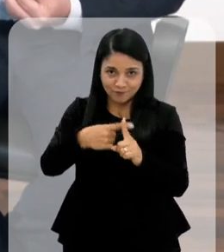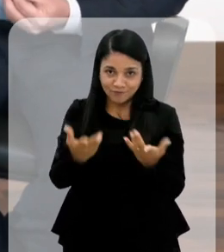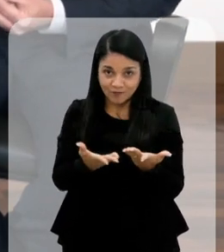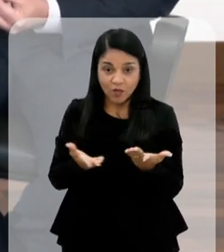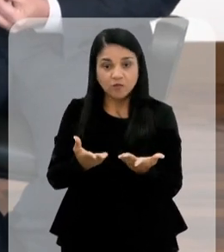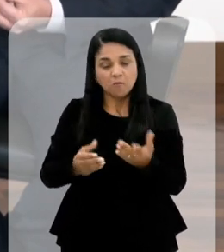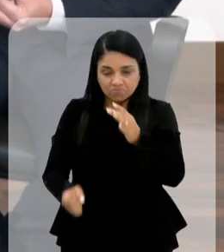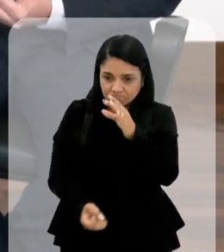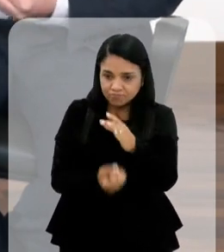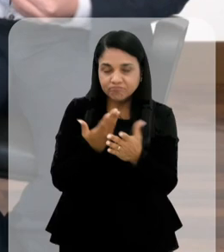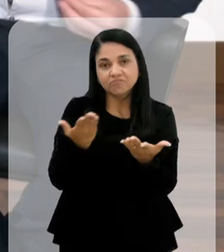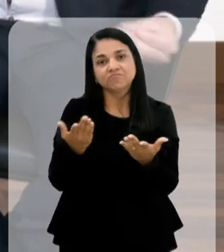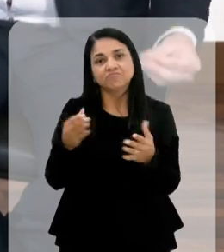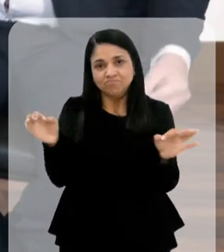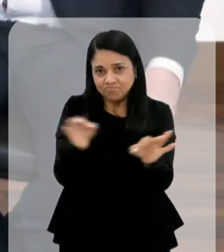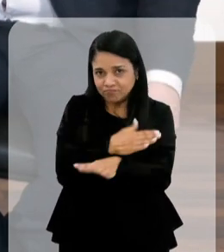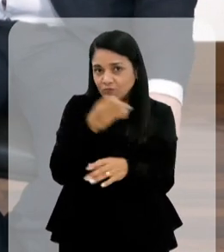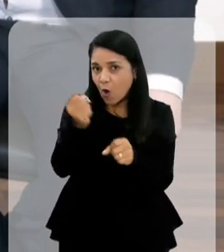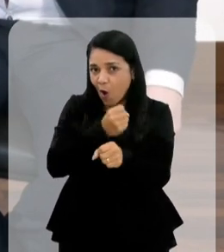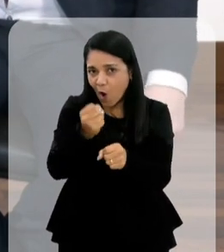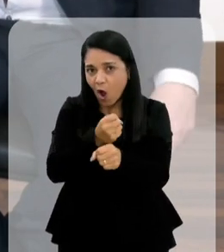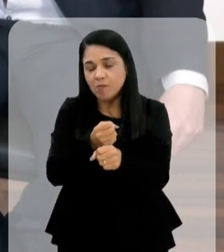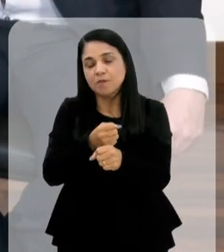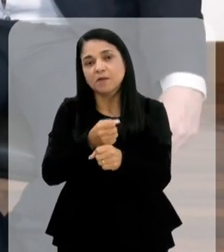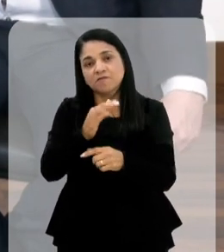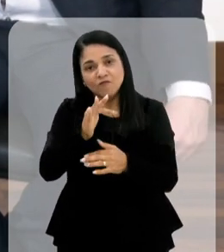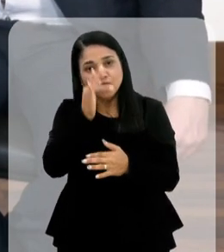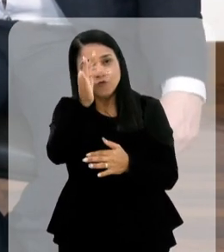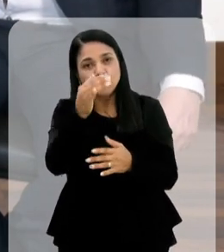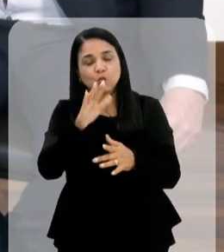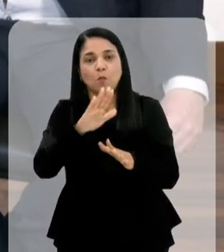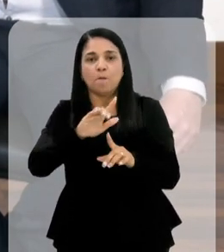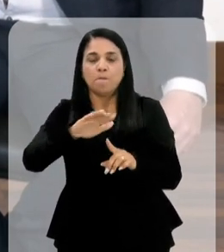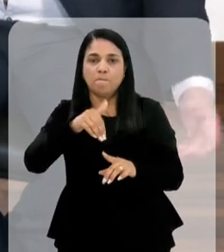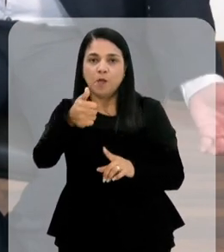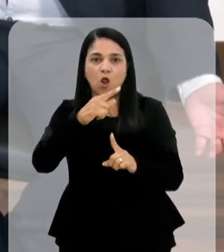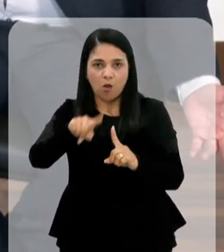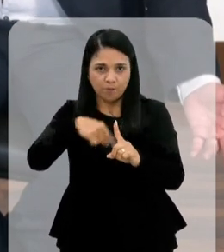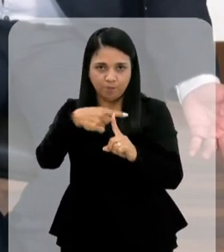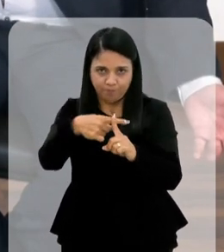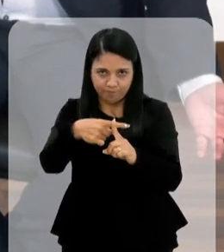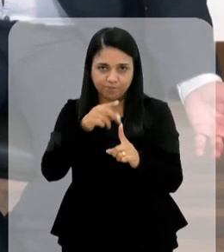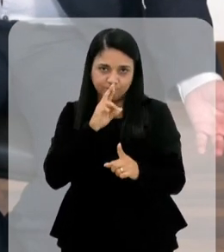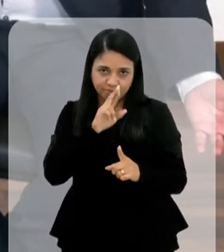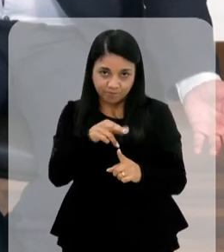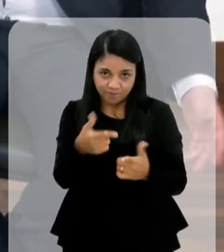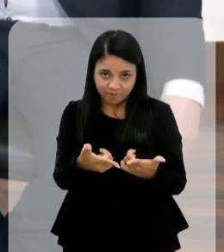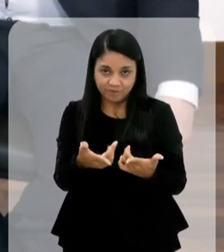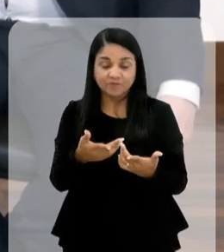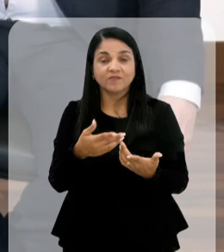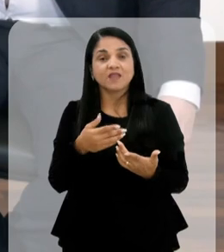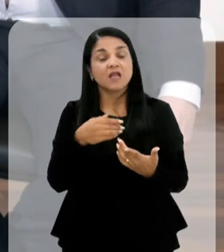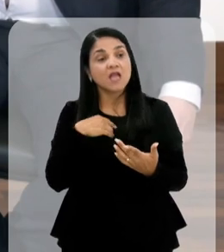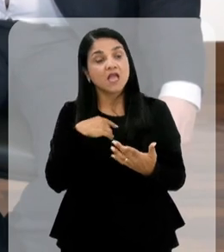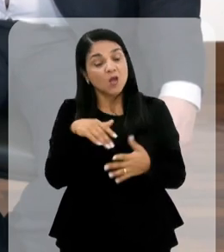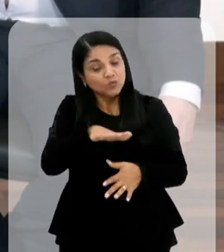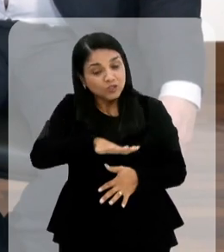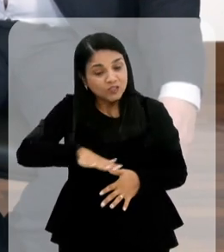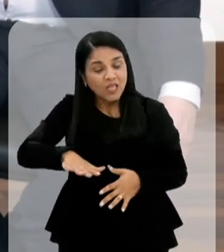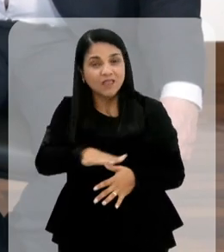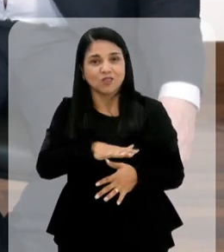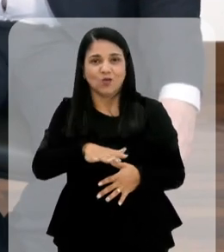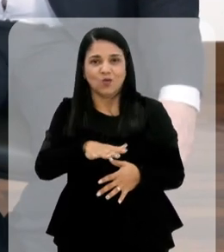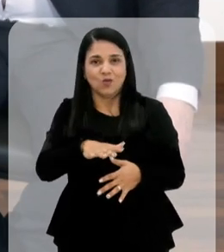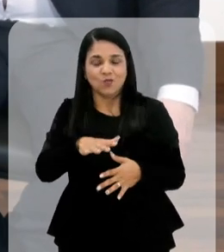Então, a gente precisa implementar logo agora para ter resultados e tentar poder dialogar mais Hoje já teríamos um resultado diferente. Com certeza. Então, assim, eu acho que